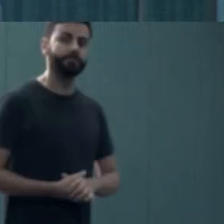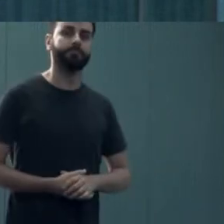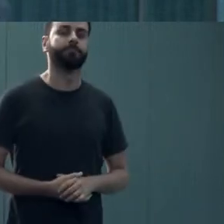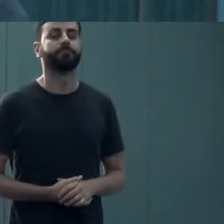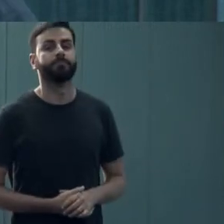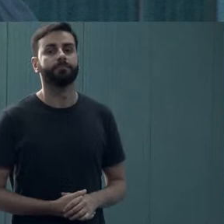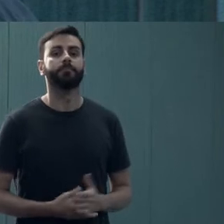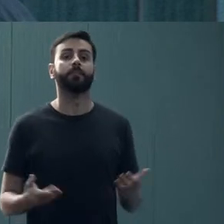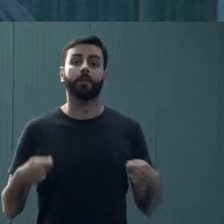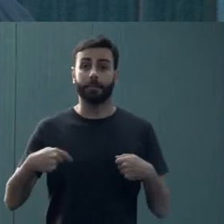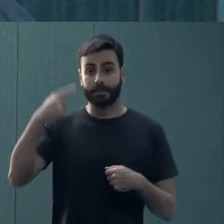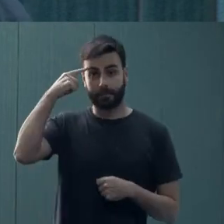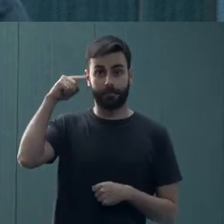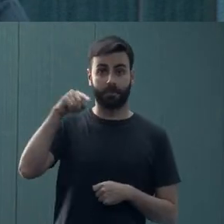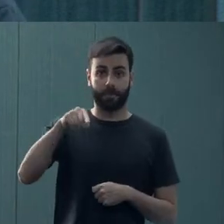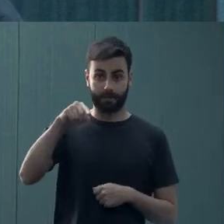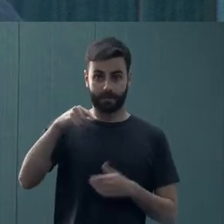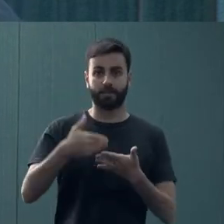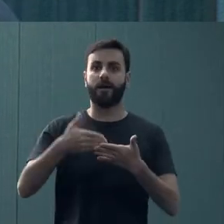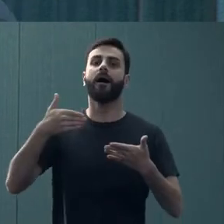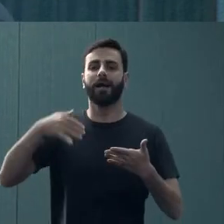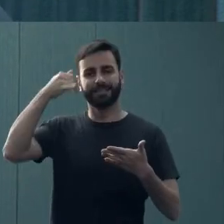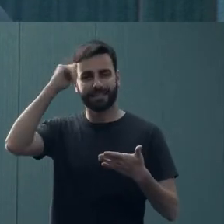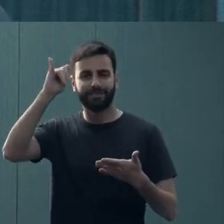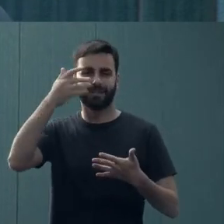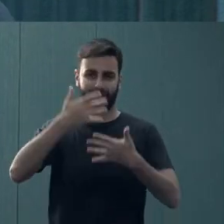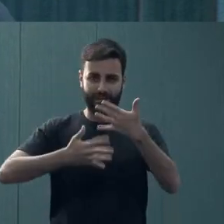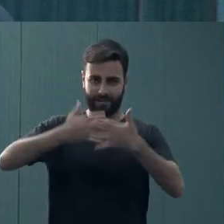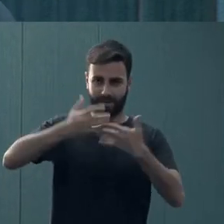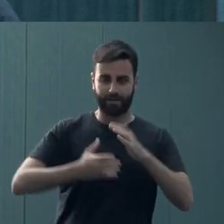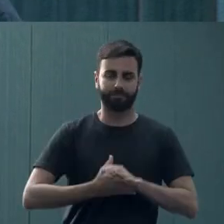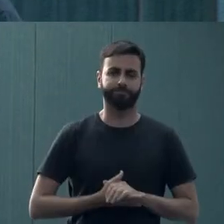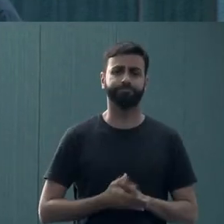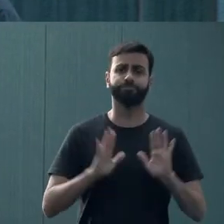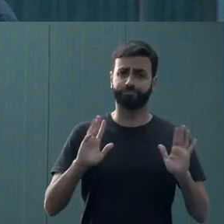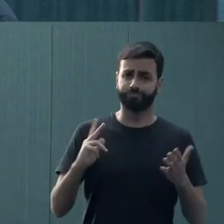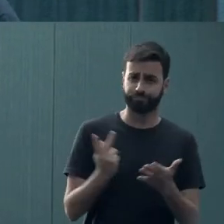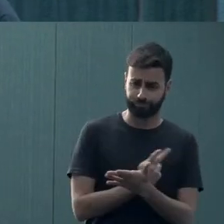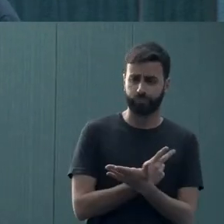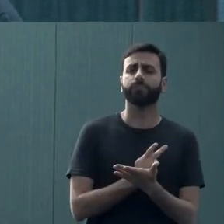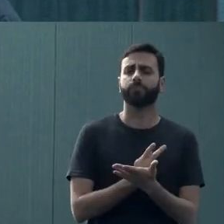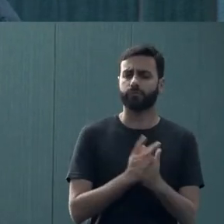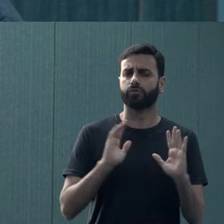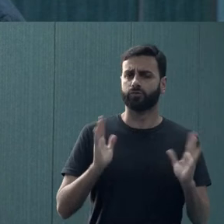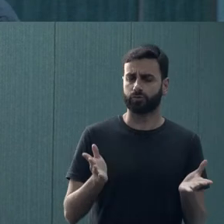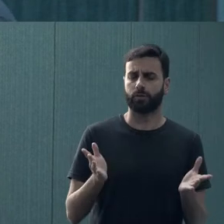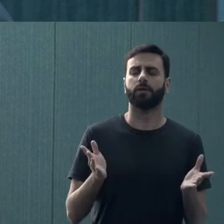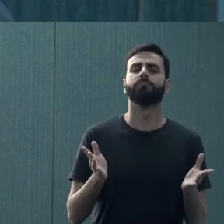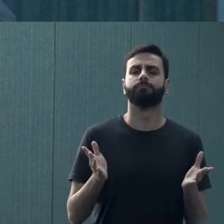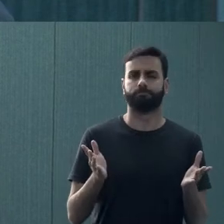entornou. Tem que pensar antes. Já chegando ao final,